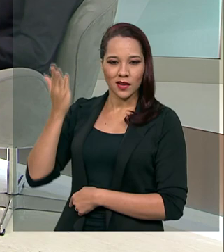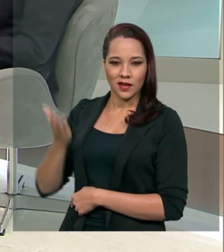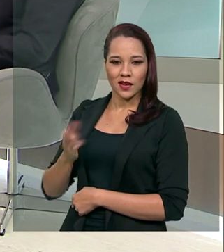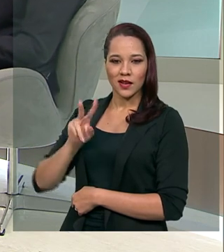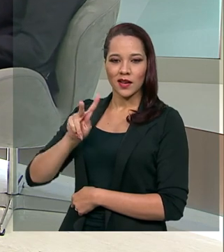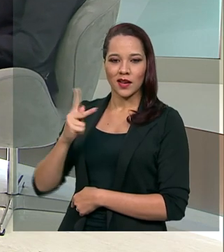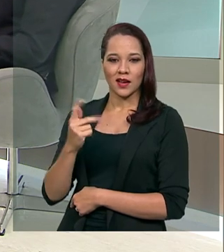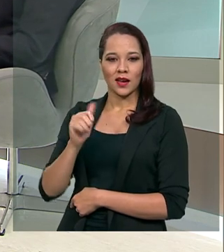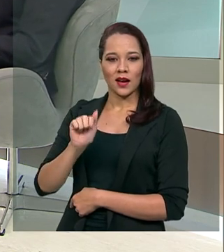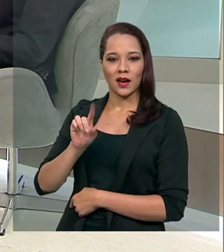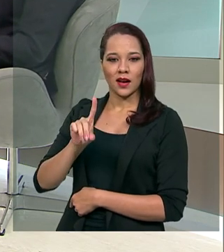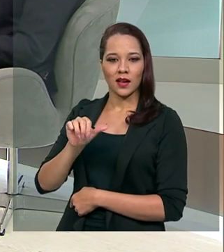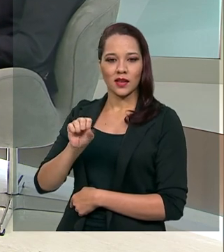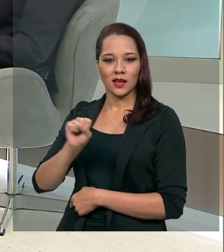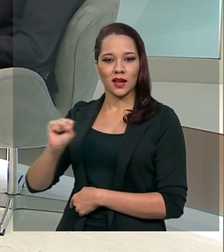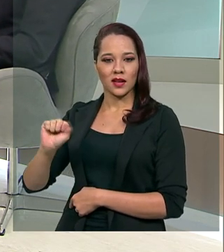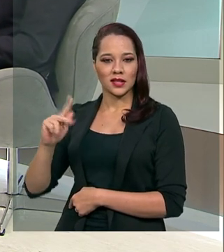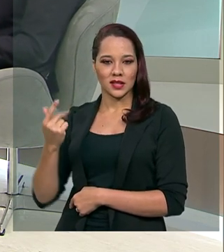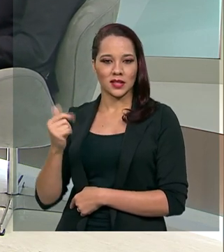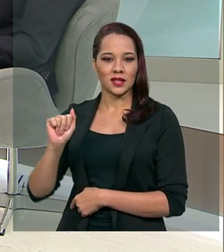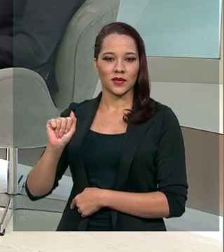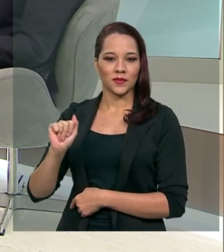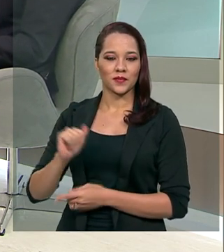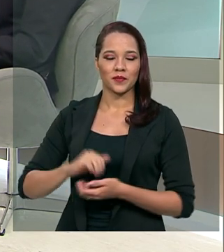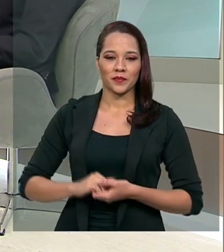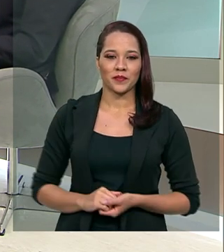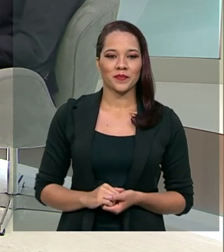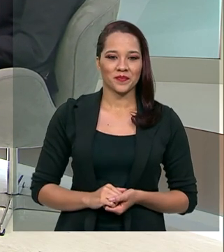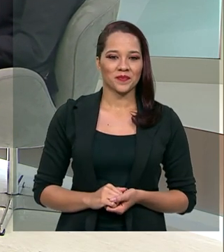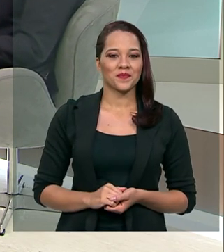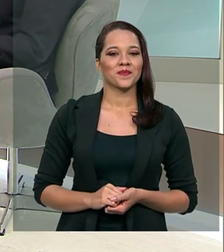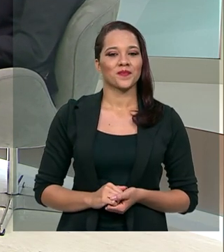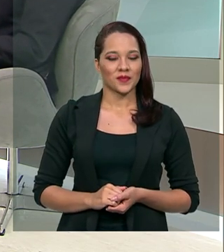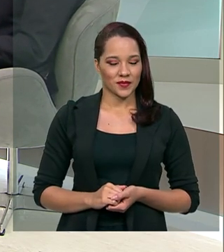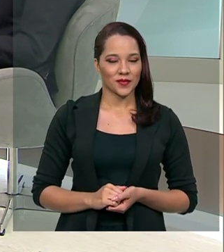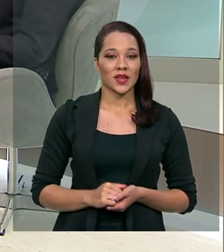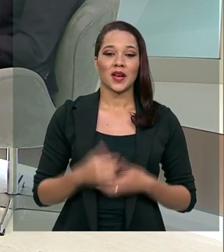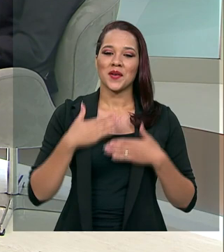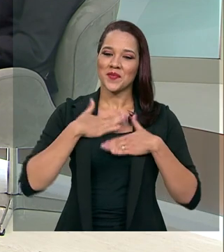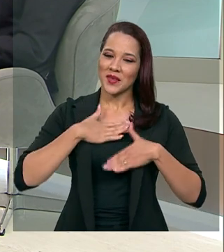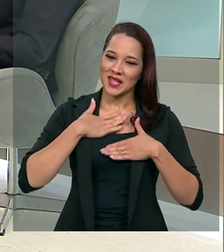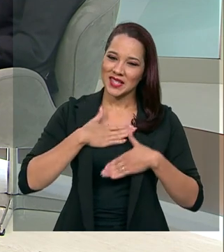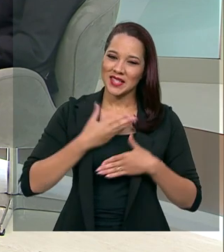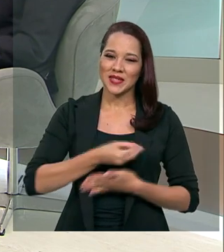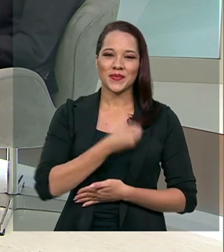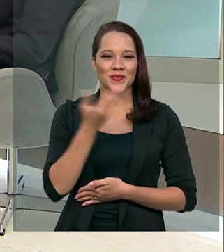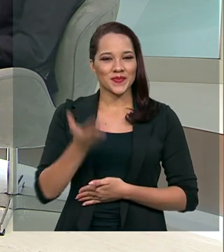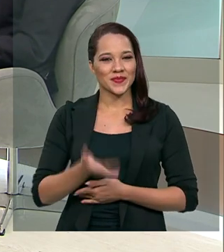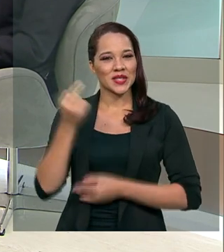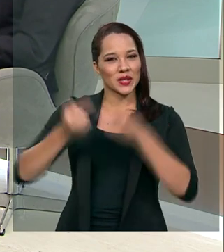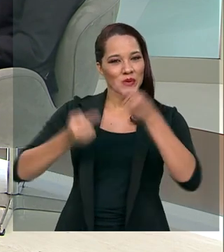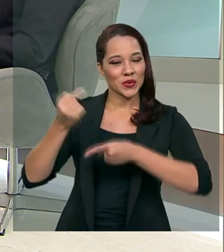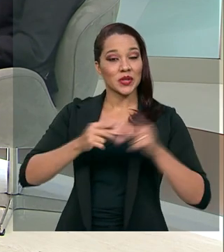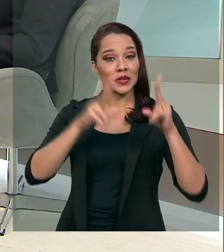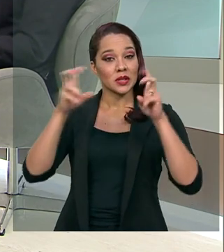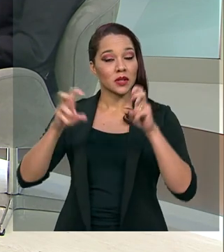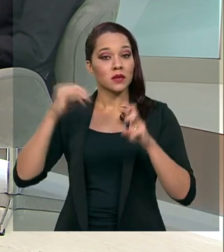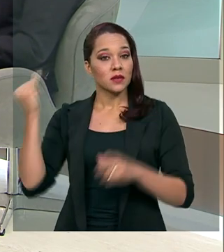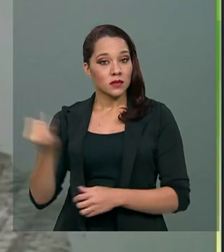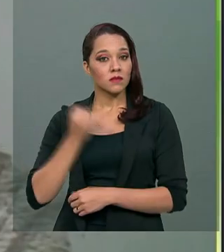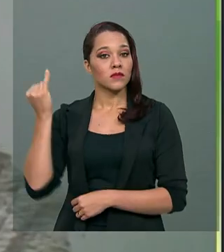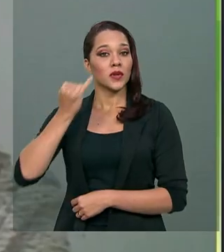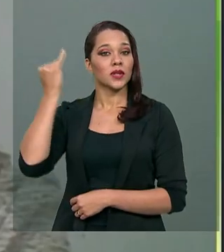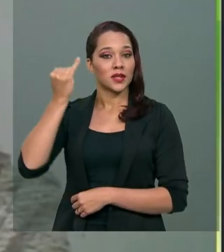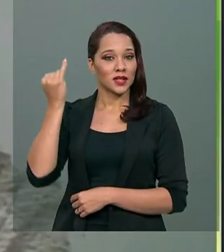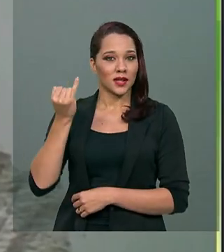muito bem-vinda aqui no nosso programa, Radassa. É um grande prazer estar aqui discutindo sobre um assunto tão importante,